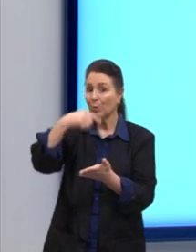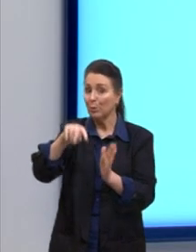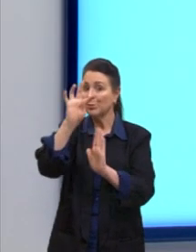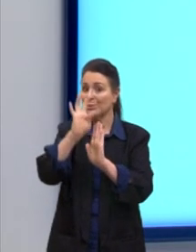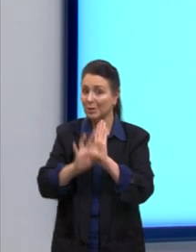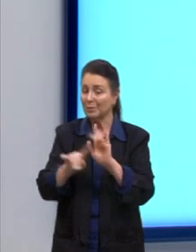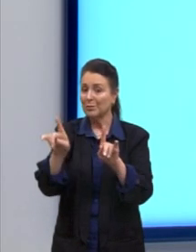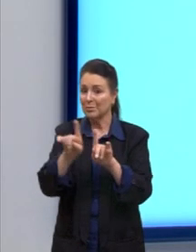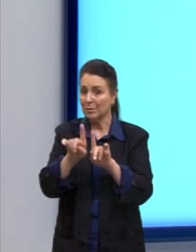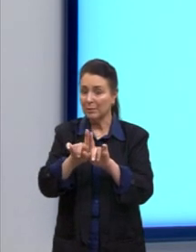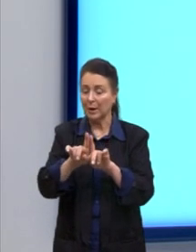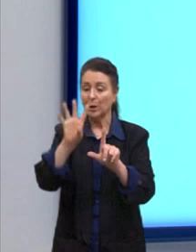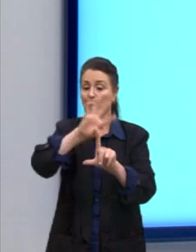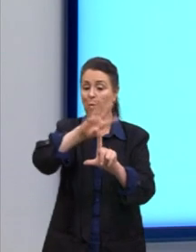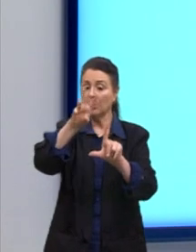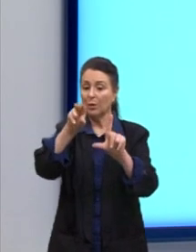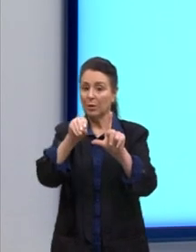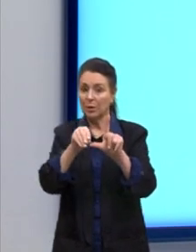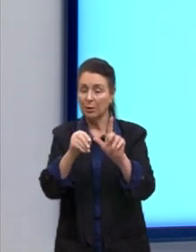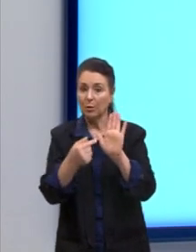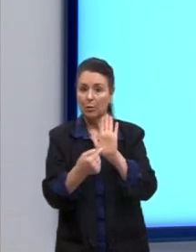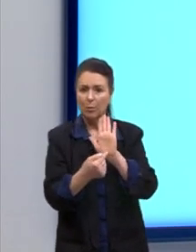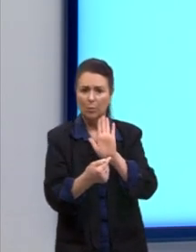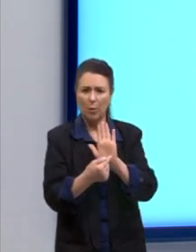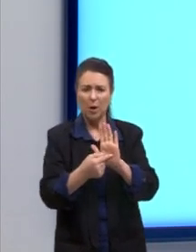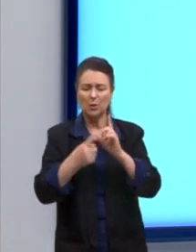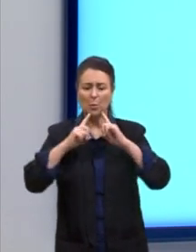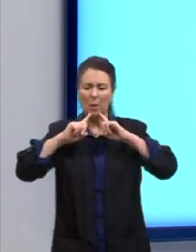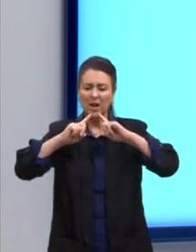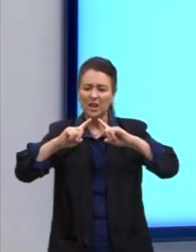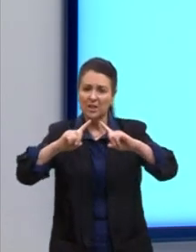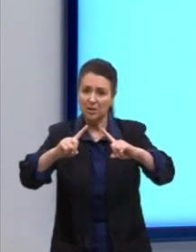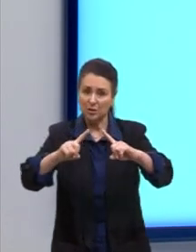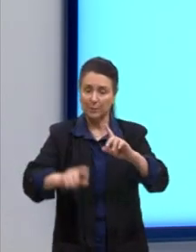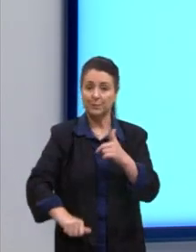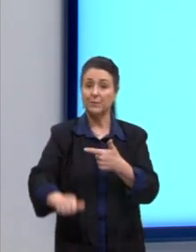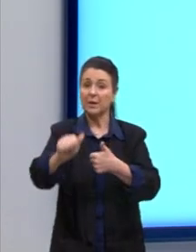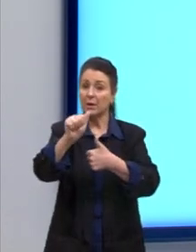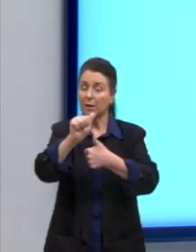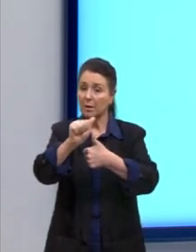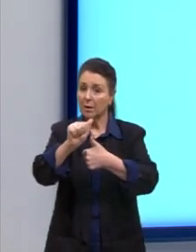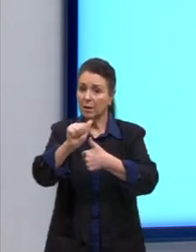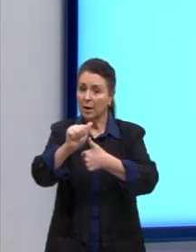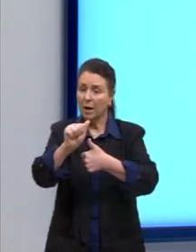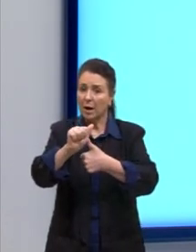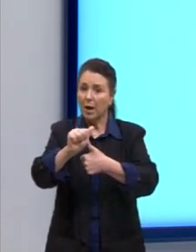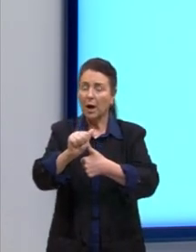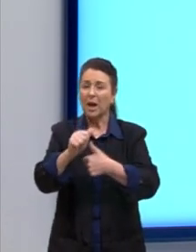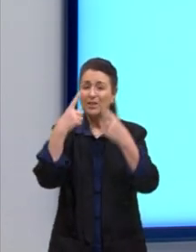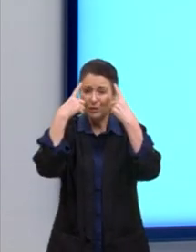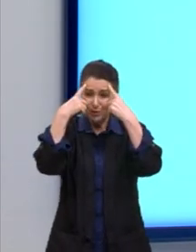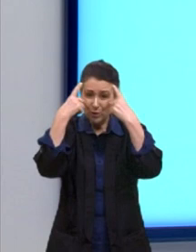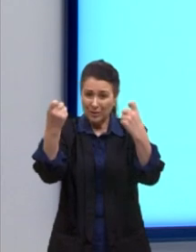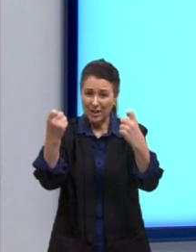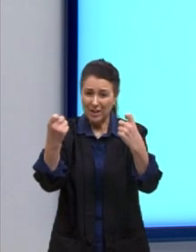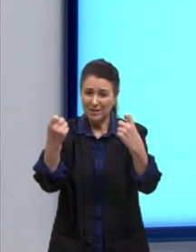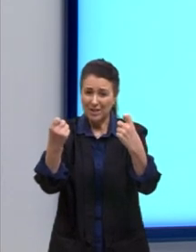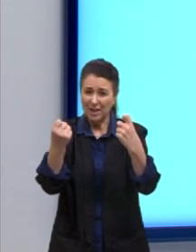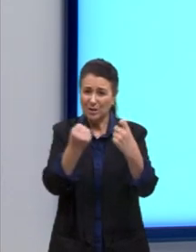no cartoon vai revelar uma crítica. Letra A, aos altos níveis de violência no país